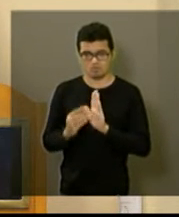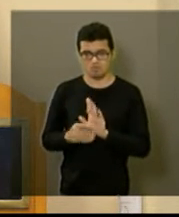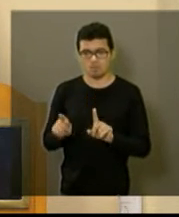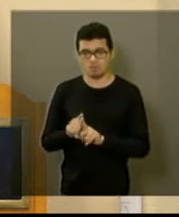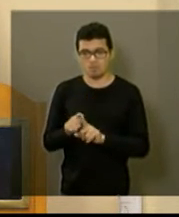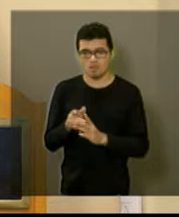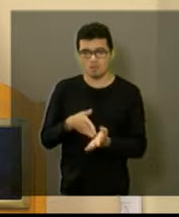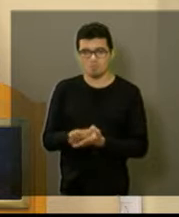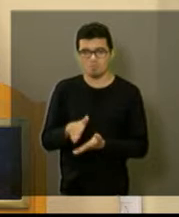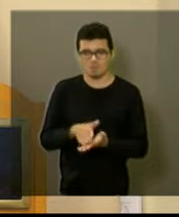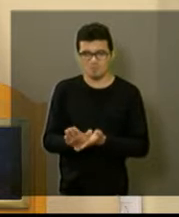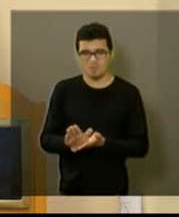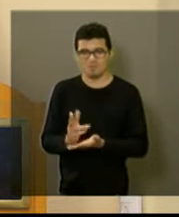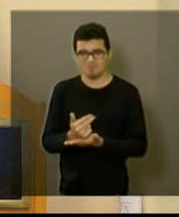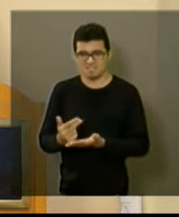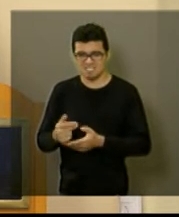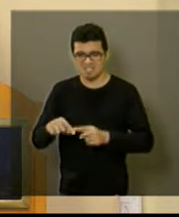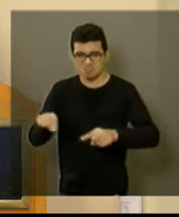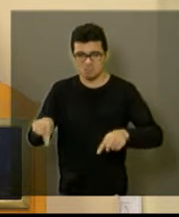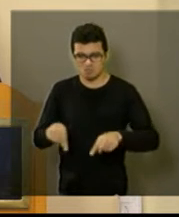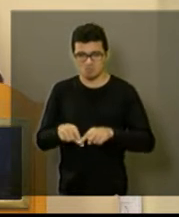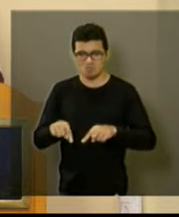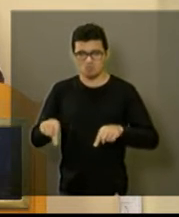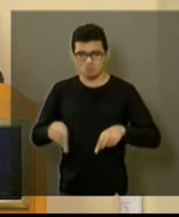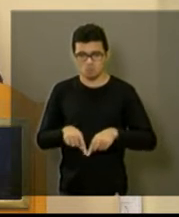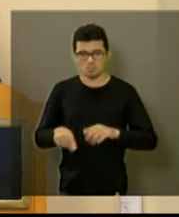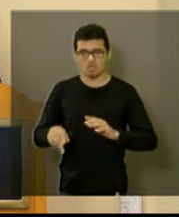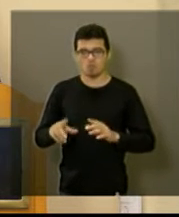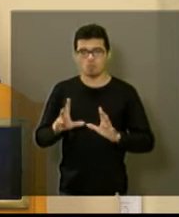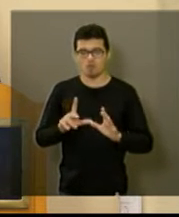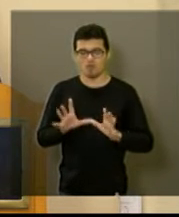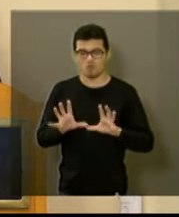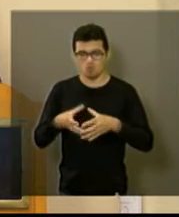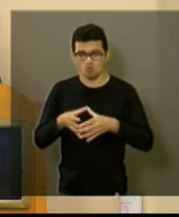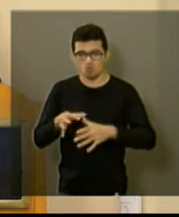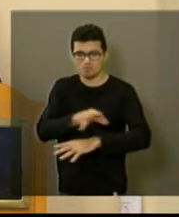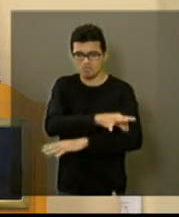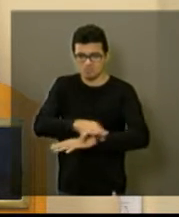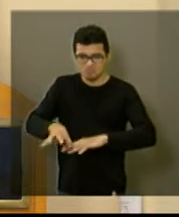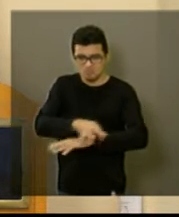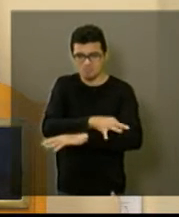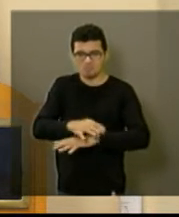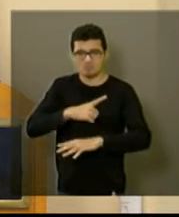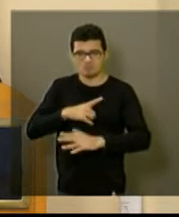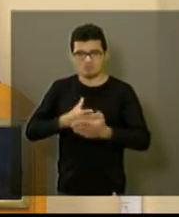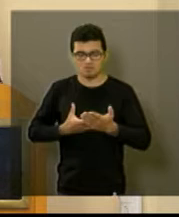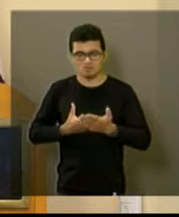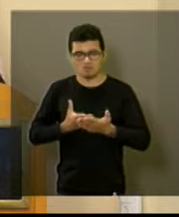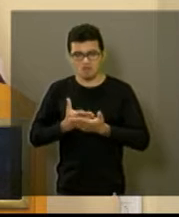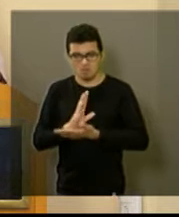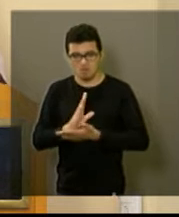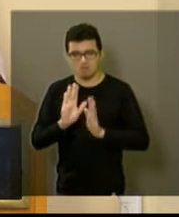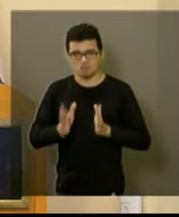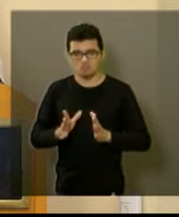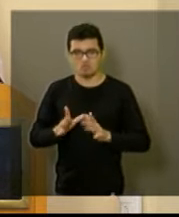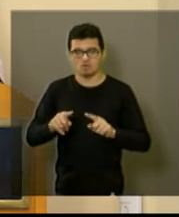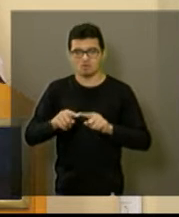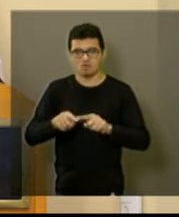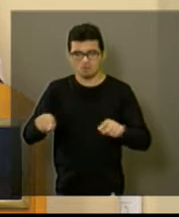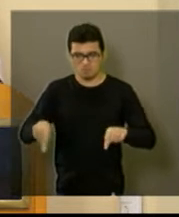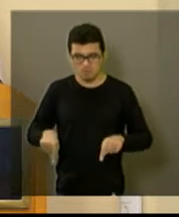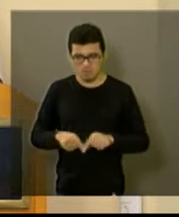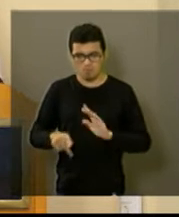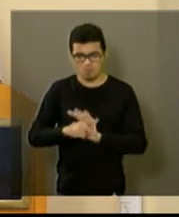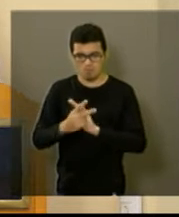Então, tem a equipe de engenharia, as plantas já aprovadas e pré-destinadas já da própria